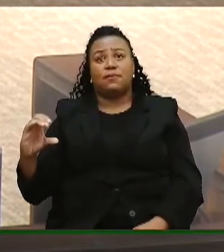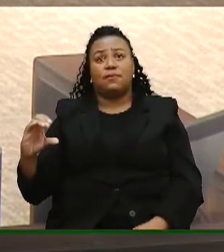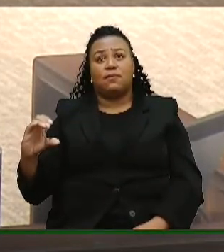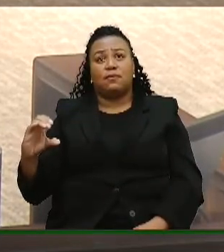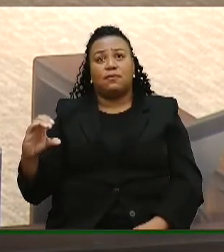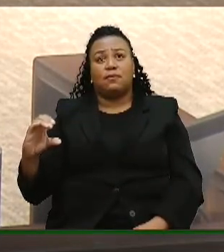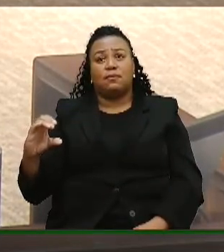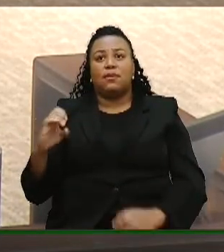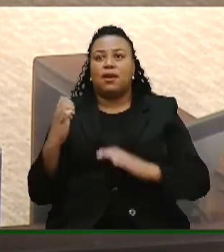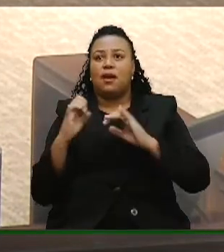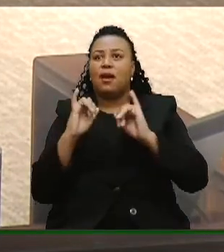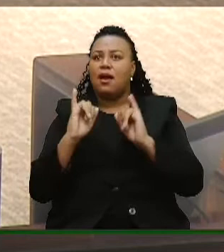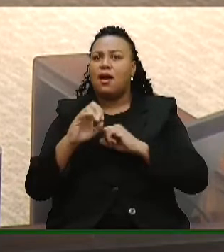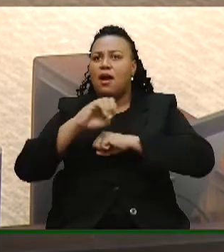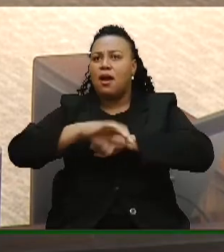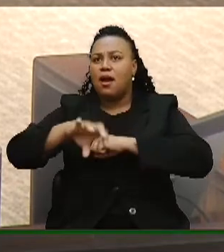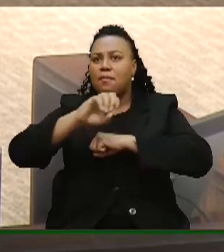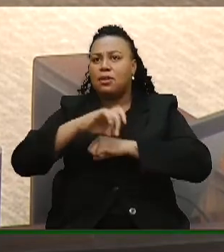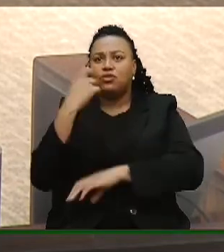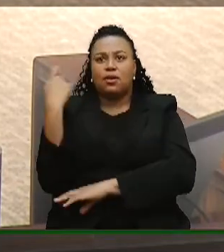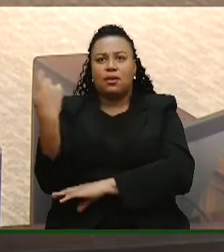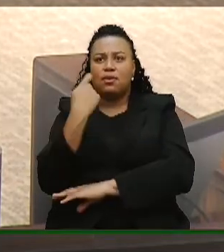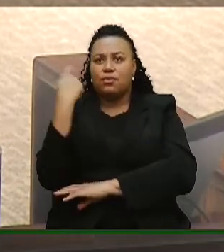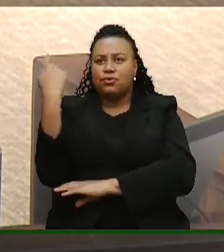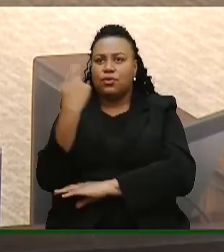A imprensa gaúcha divulgou